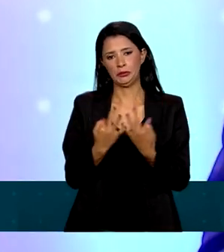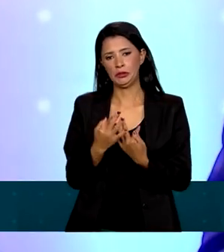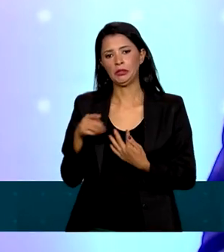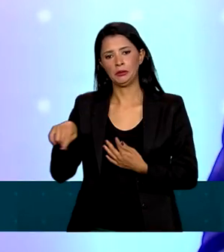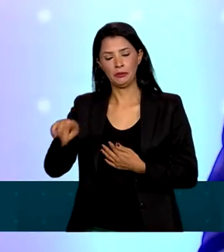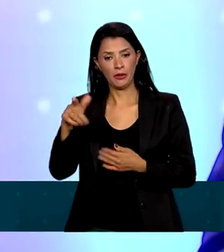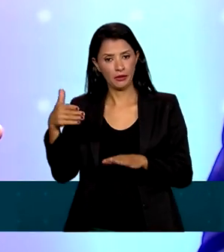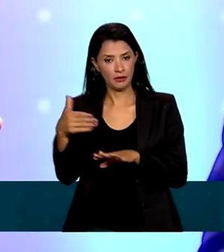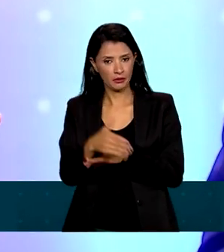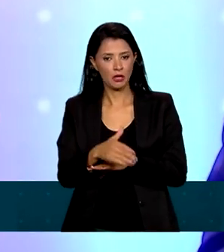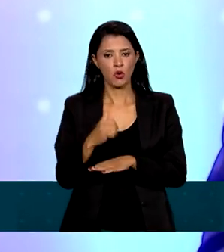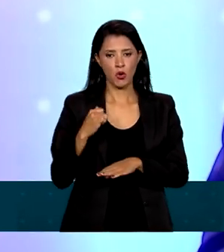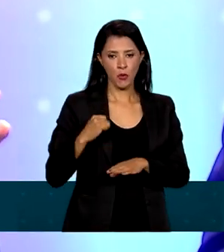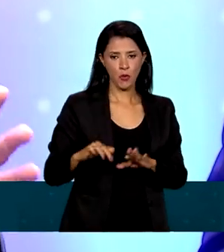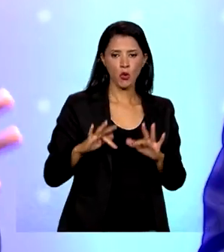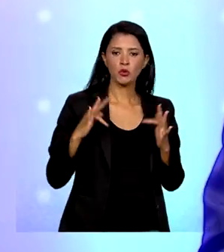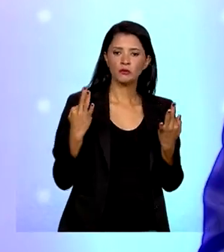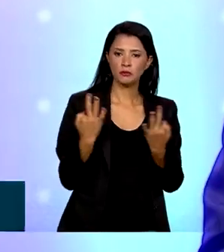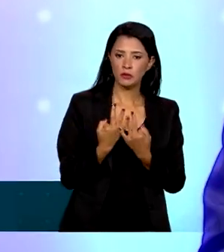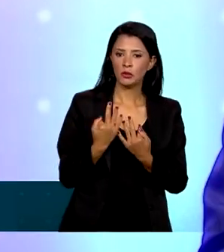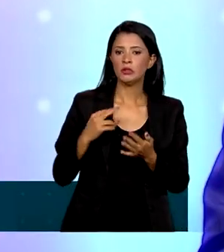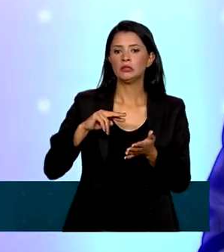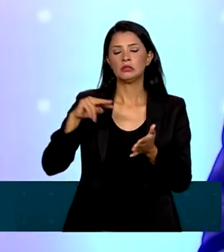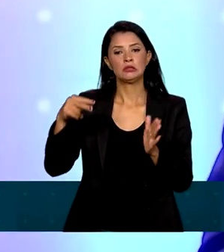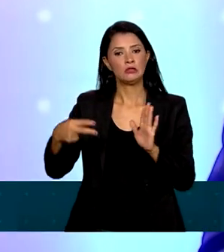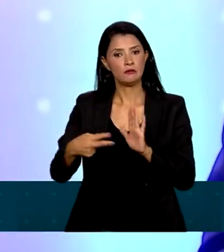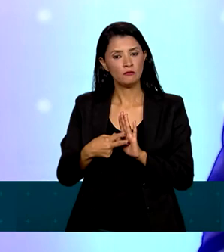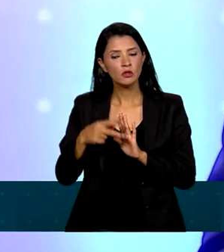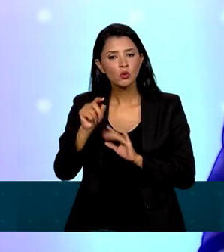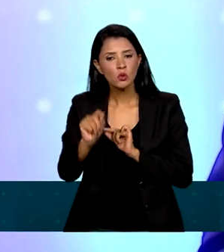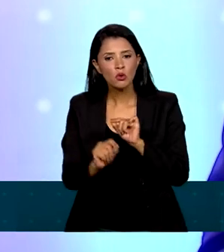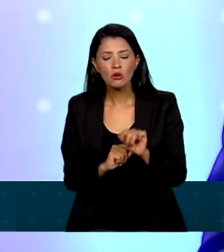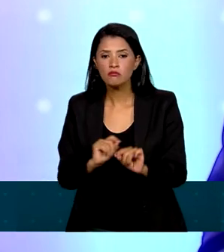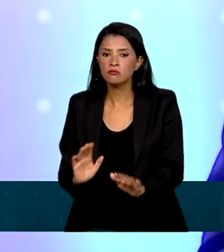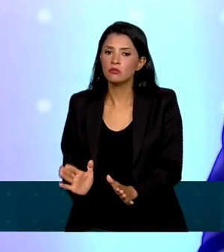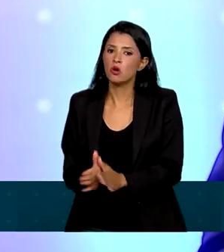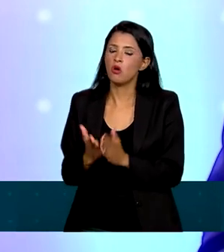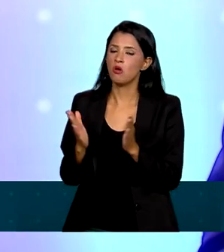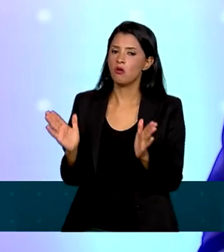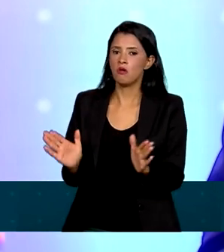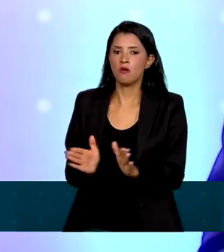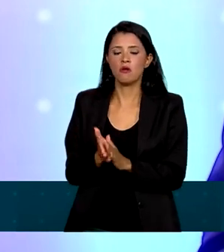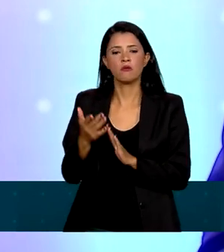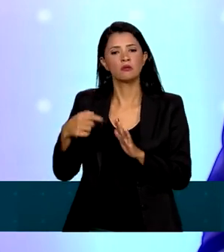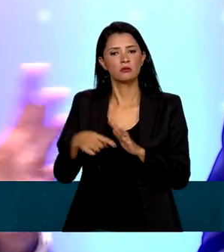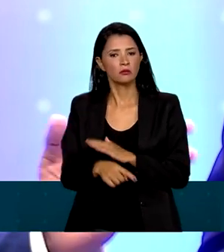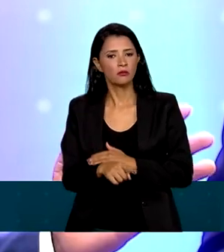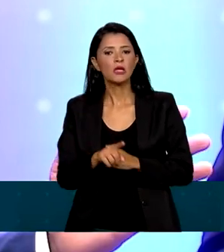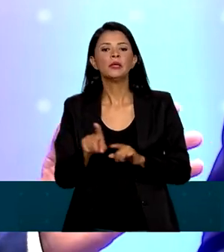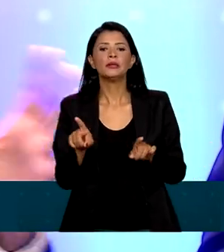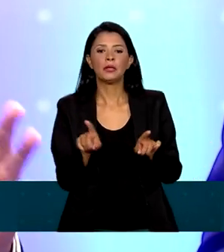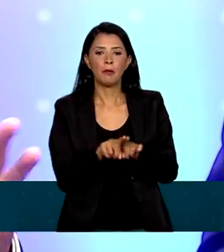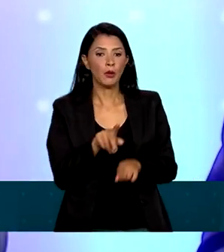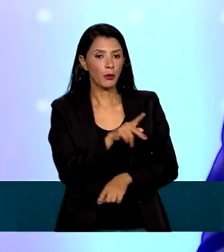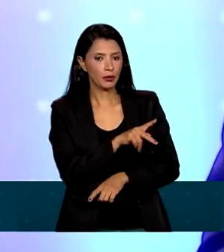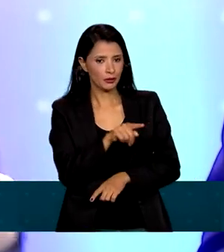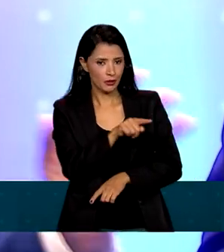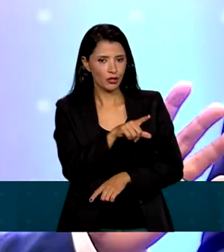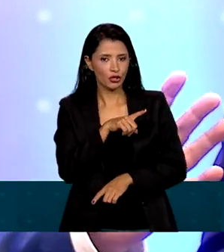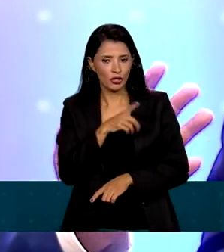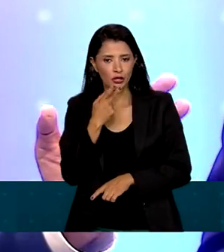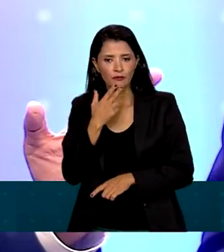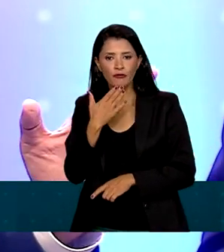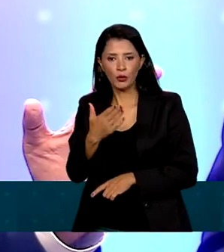Para estar no Bolsa Família significa estar na extrema pobreza. E quero, presidente, que, além da gente cuidar